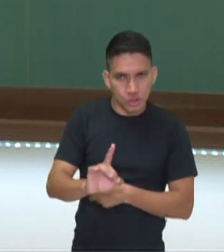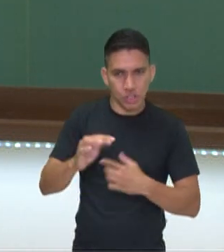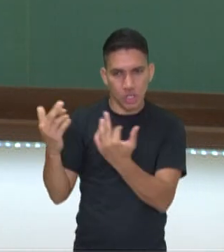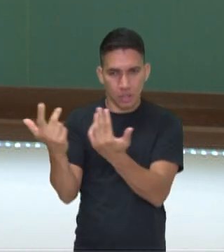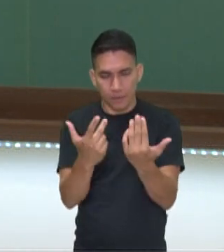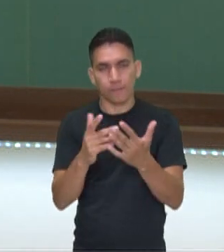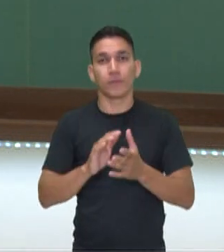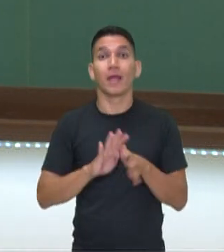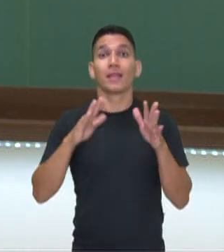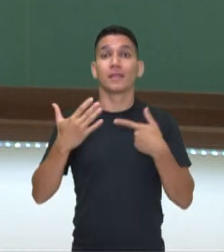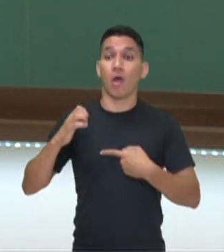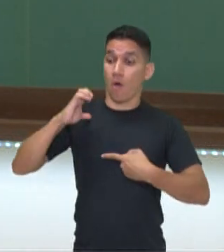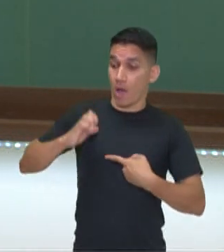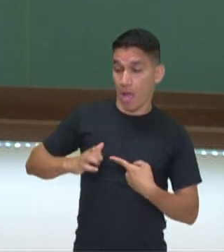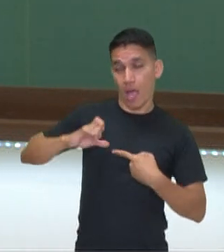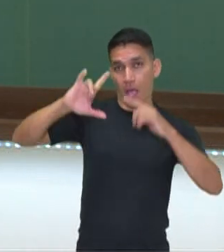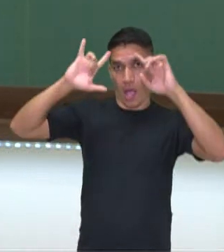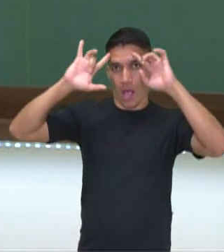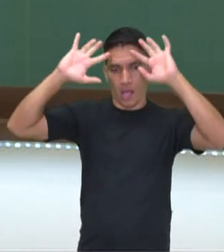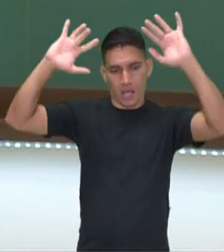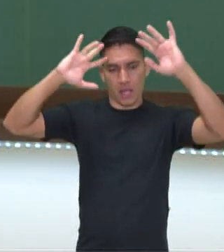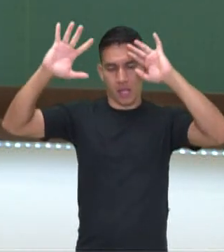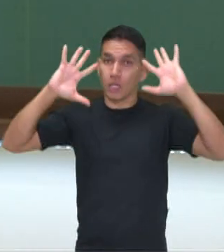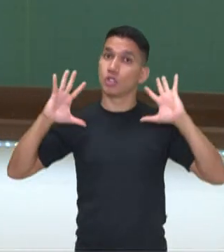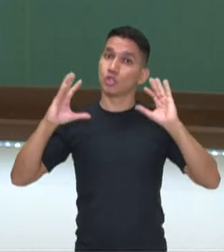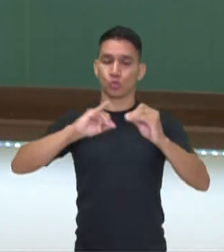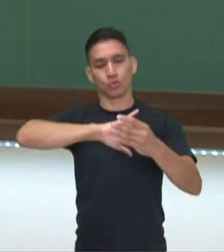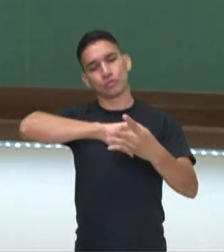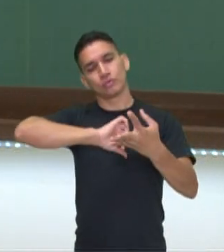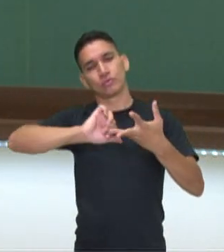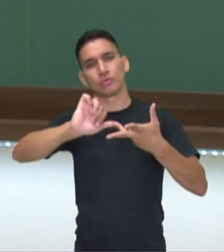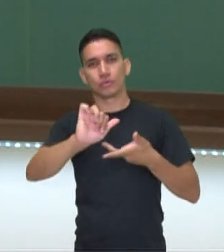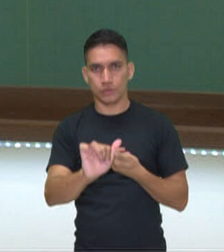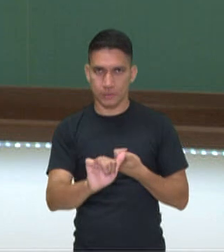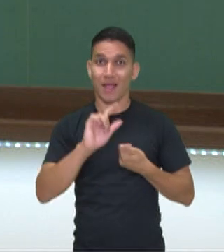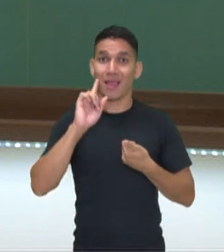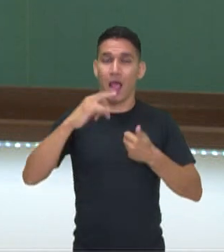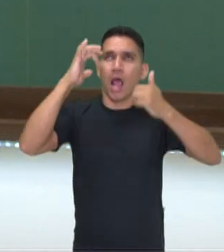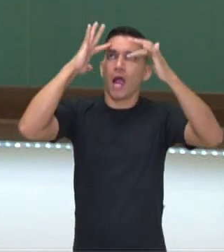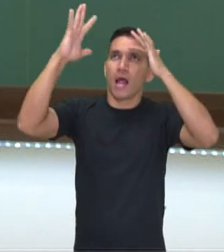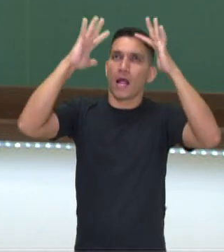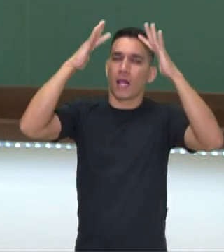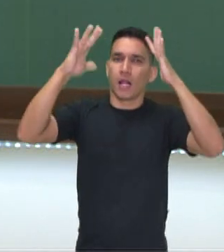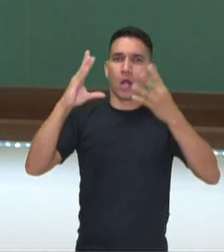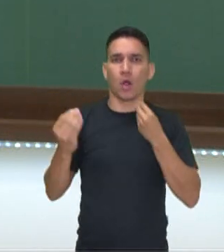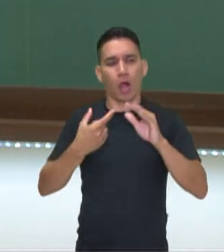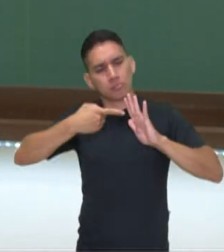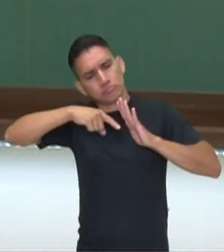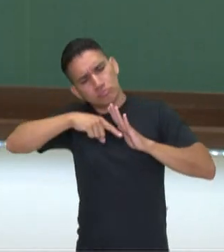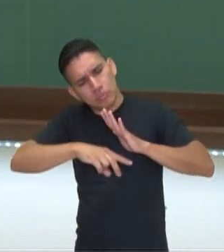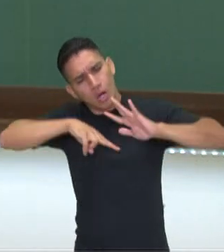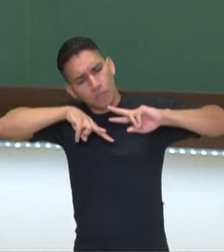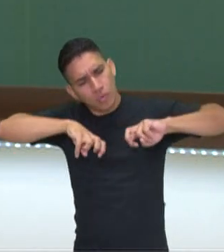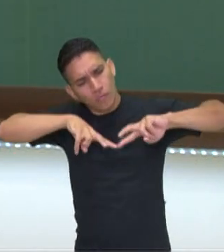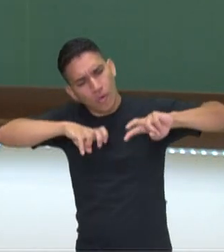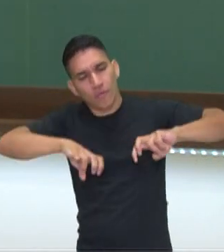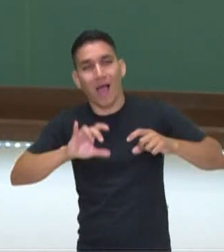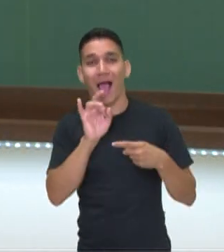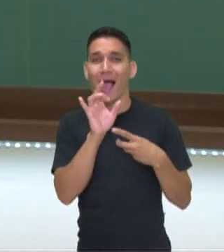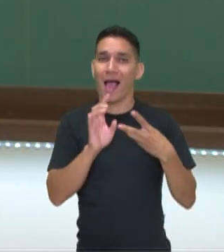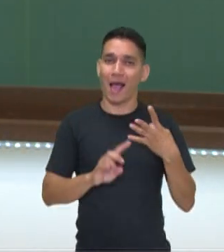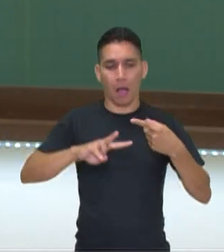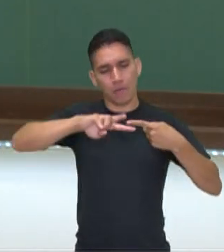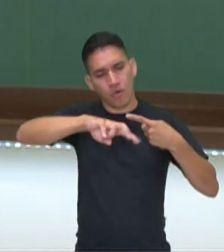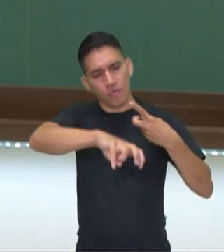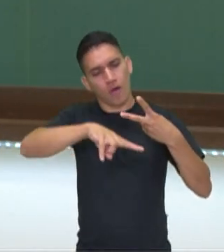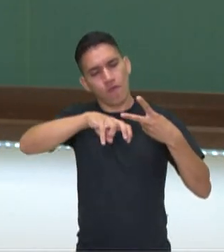mais é do que uma reflexão sobre tudo isso, uma reflexão, um aprofundamento sobre cada um